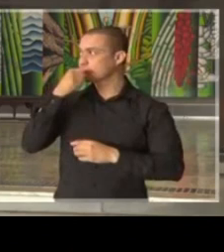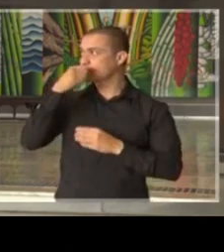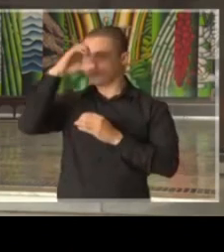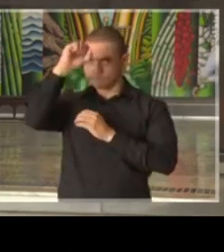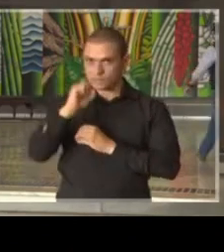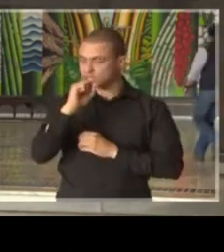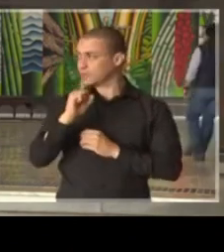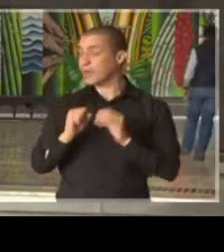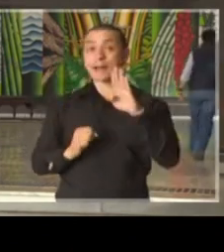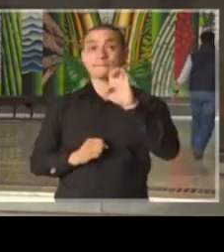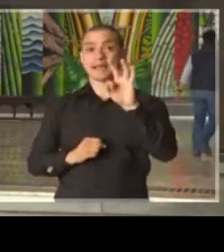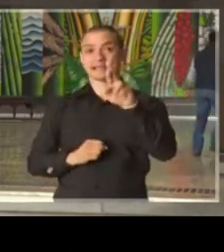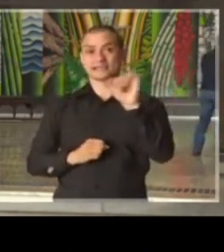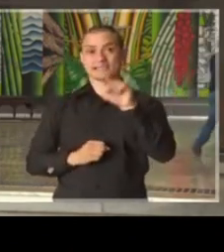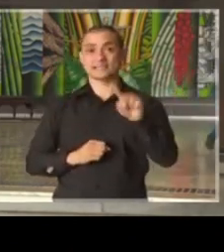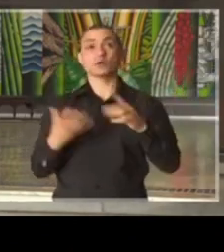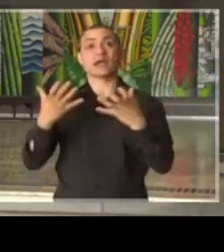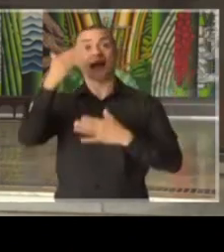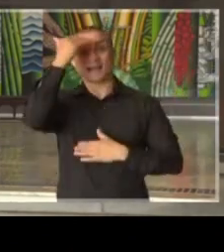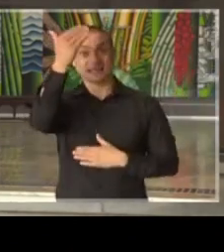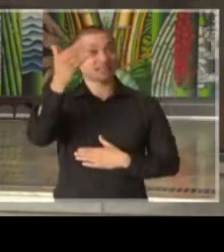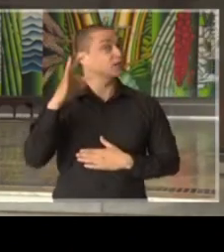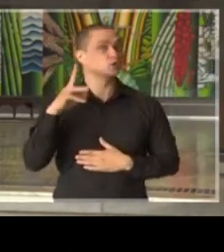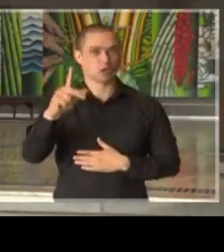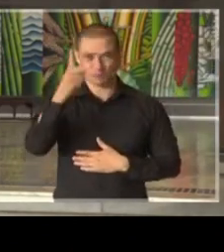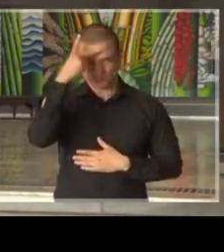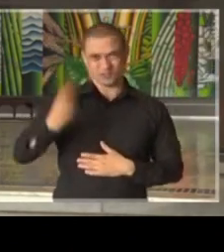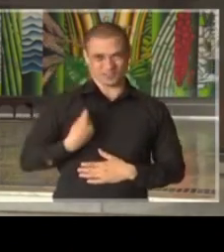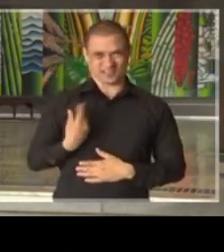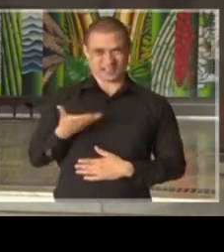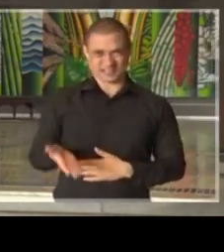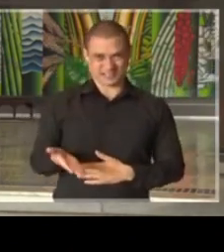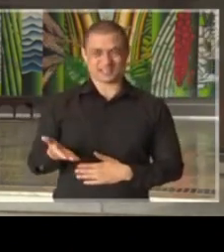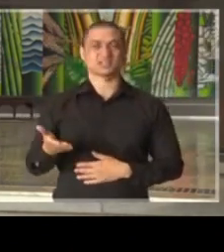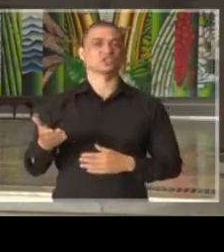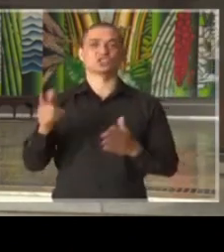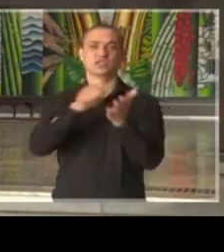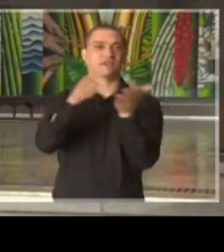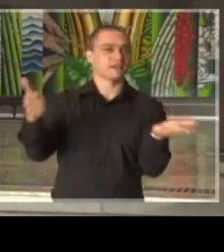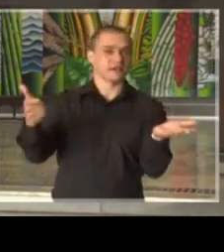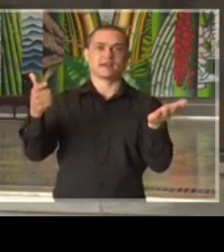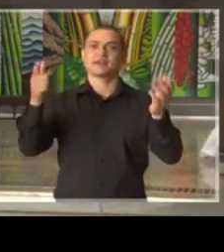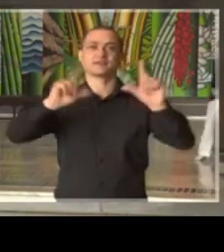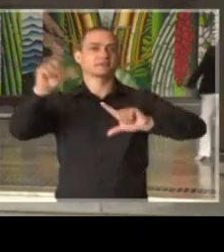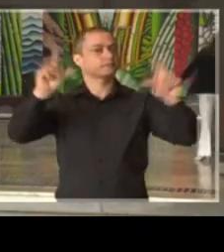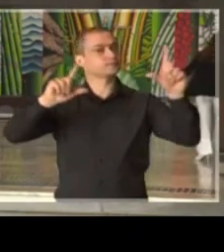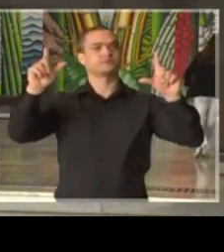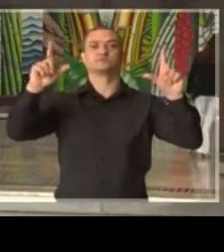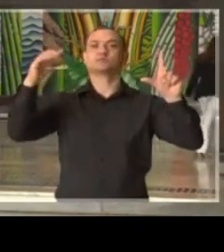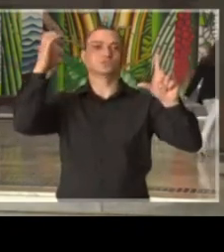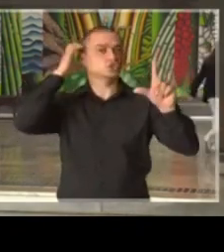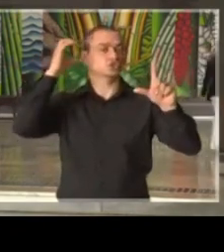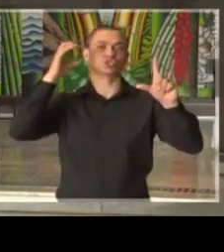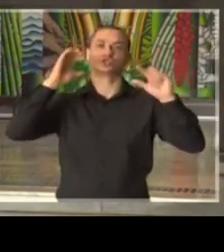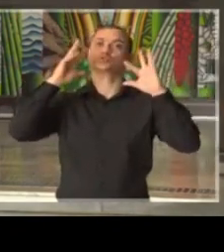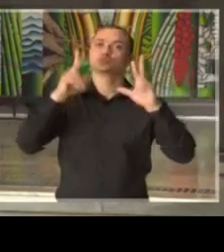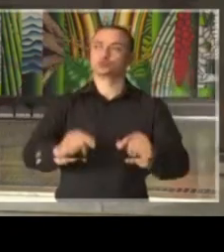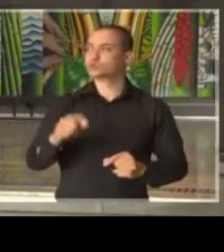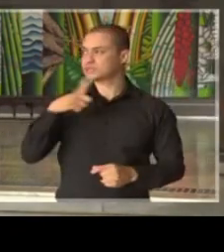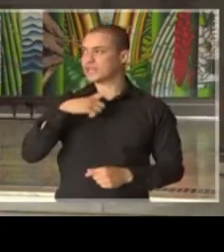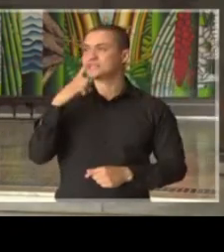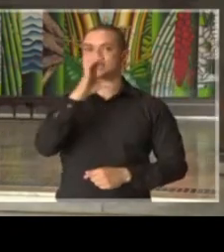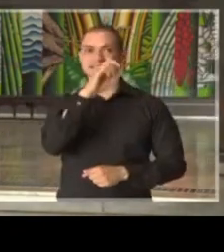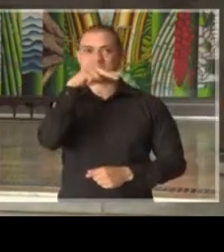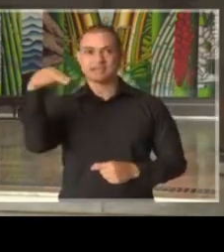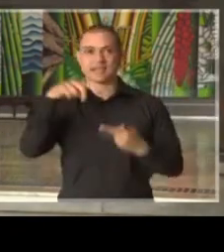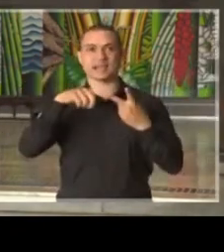abaixar, queria agradecer a todos os veículos que aqui estão, de mídia impressa e eletrônica, de mídia eletrônica temos aqui a CNN